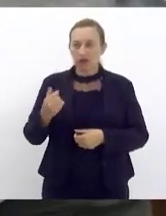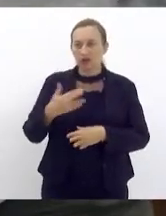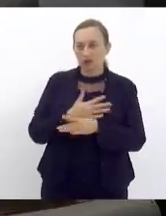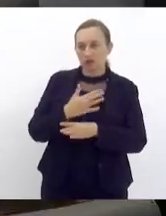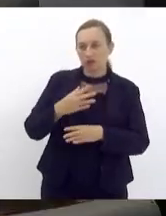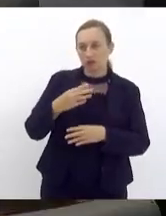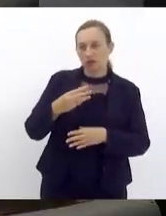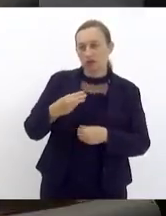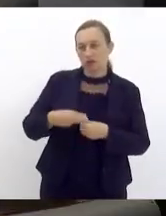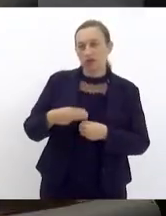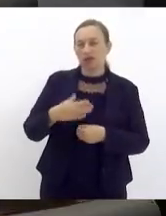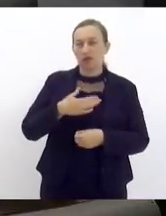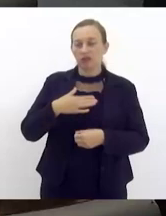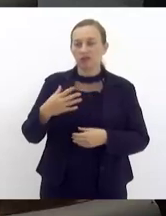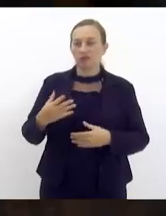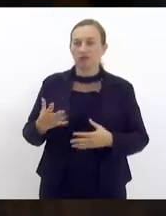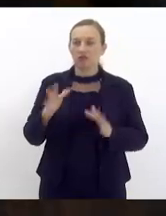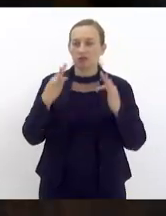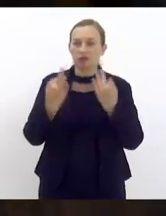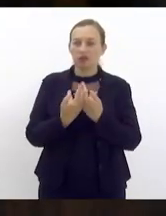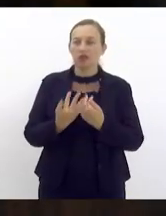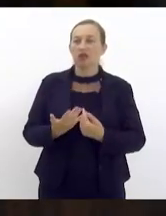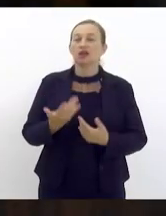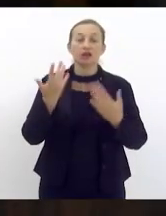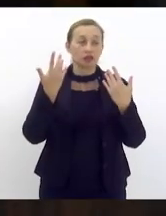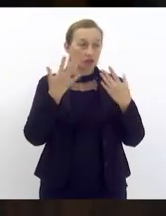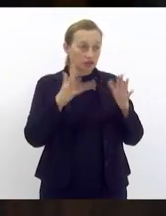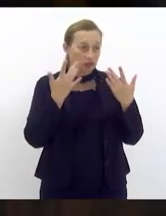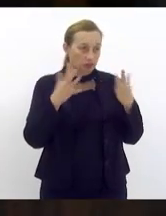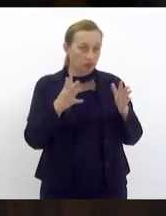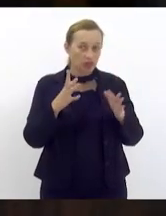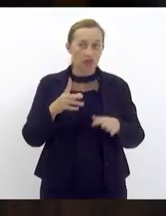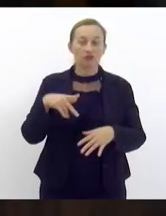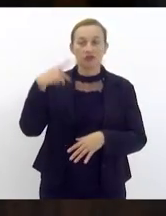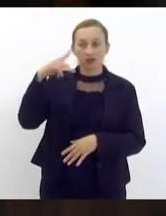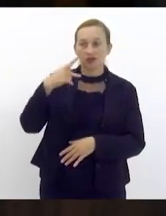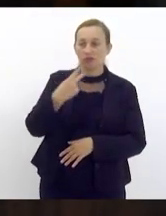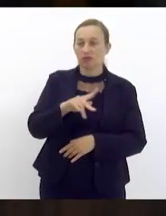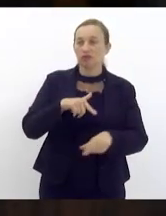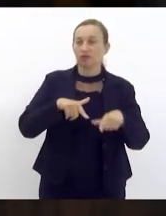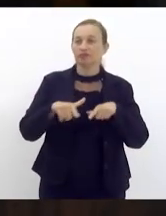parabéns deputado parabéns vereador pela atuação